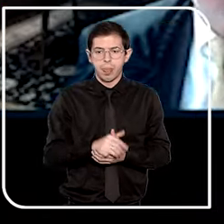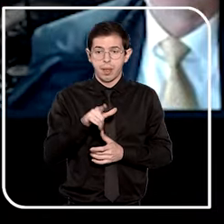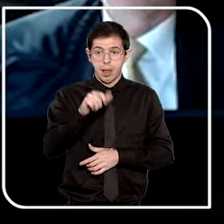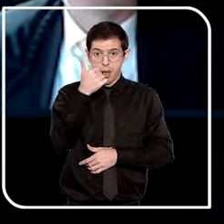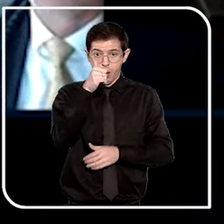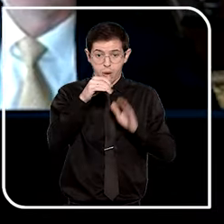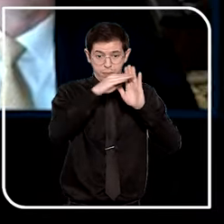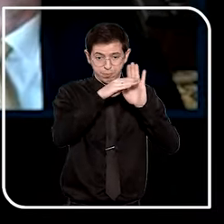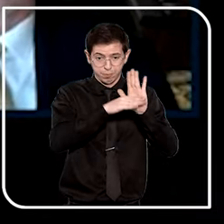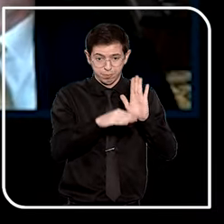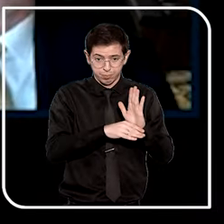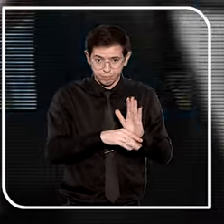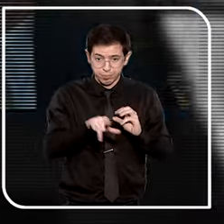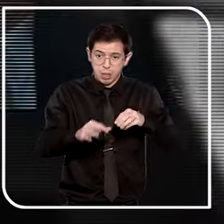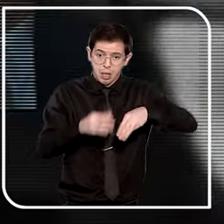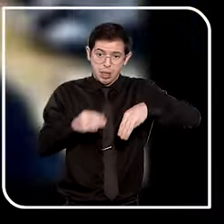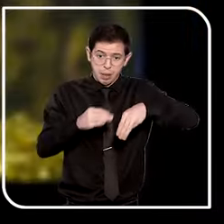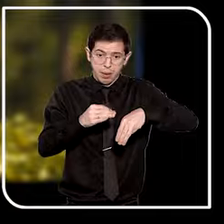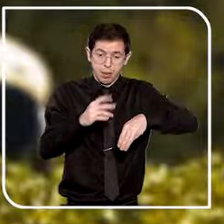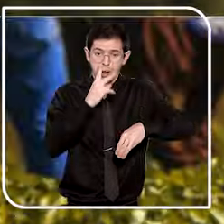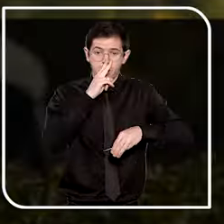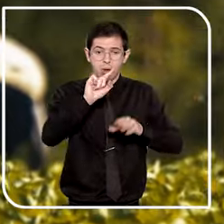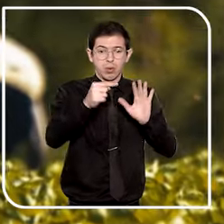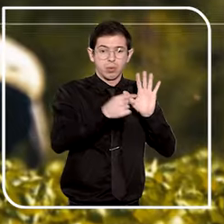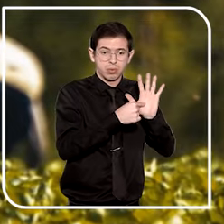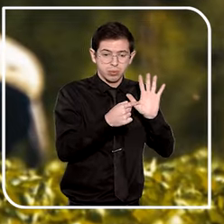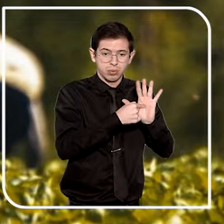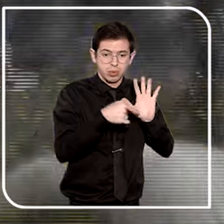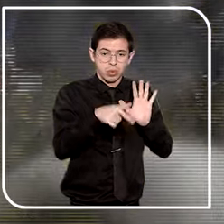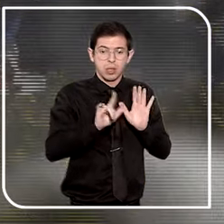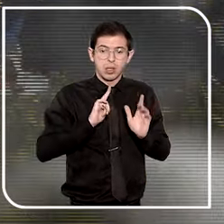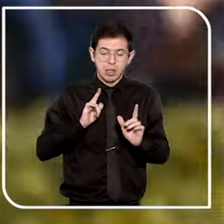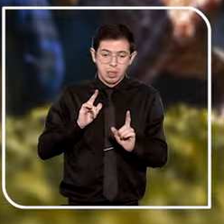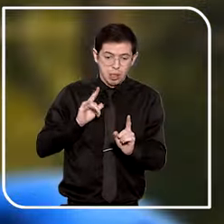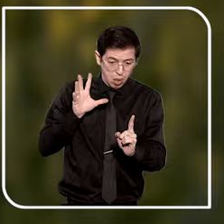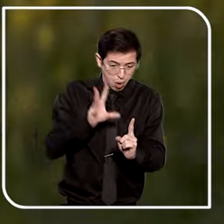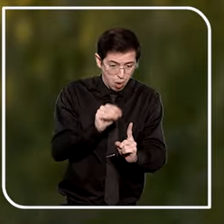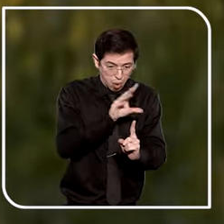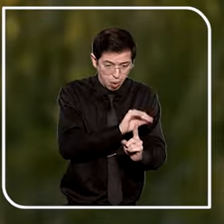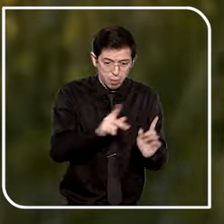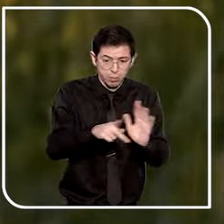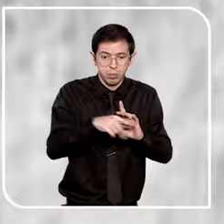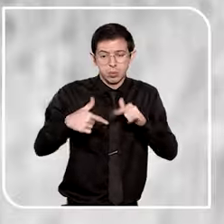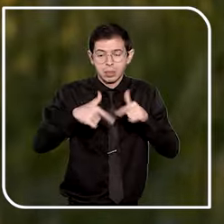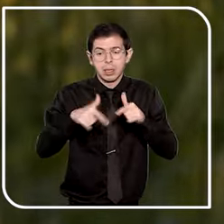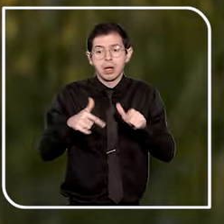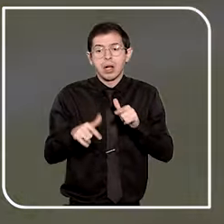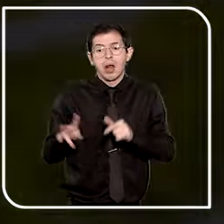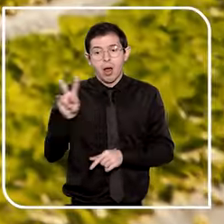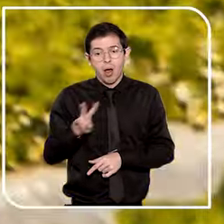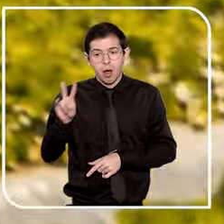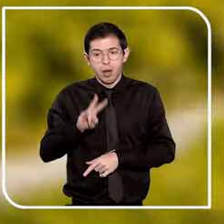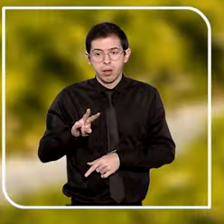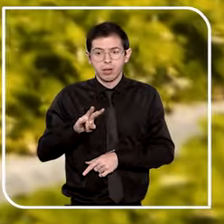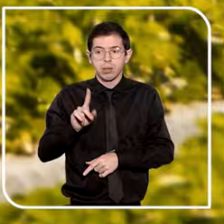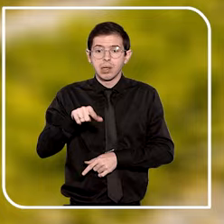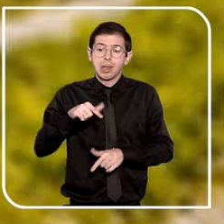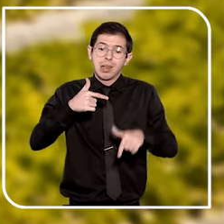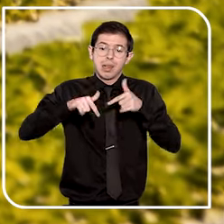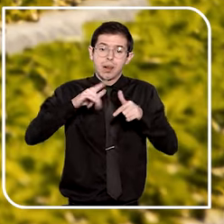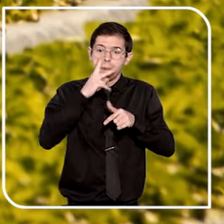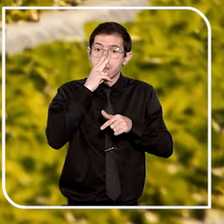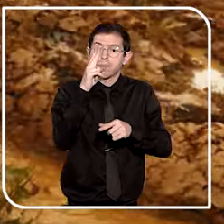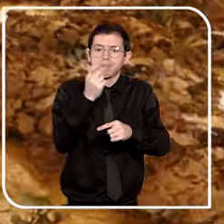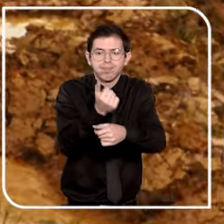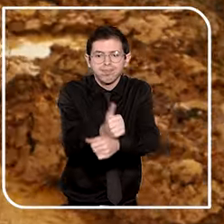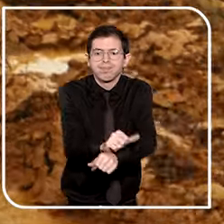ministros consideraram que os denunciados aliciavam trabalhadores venezuelanos que foram submetidos a condições análogas à